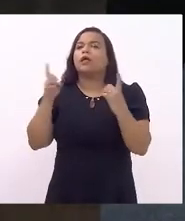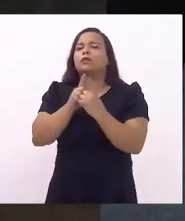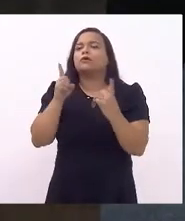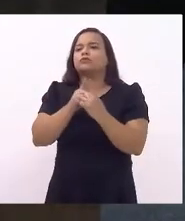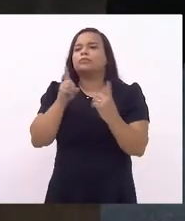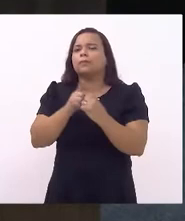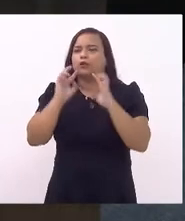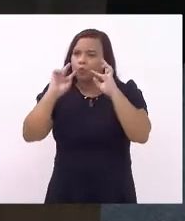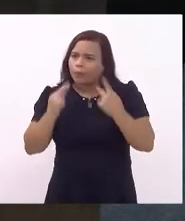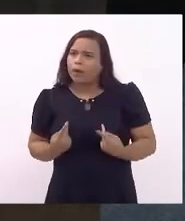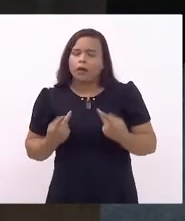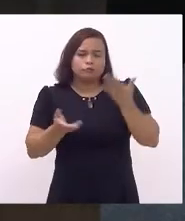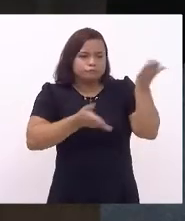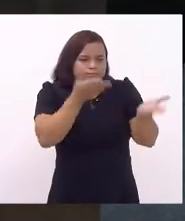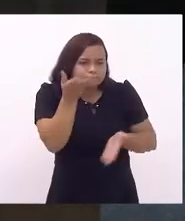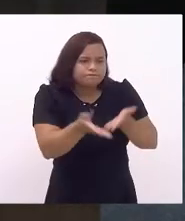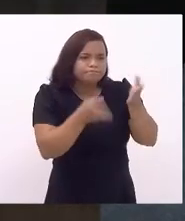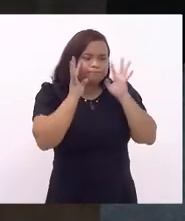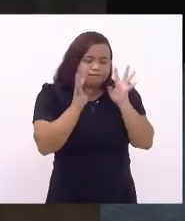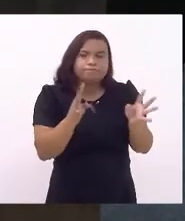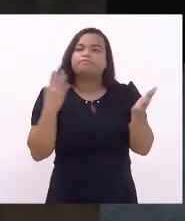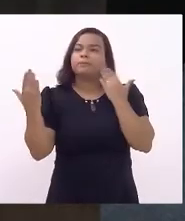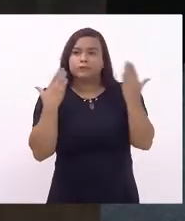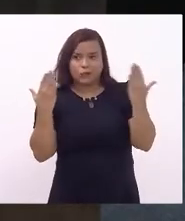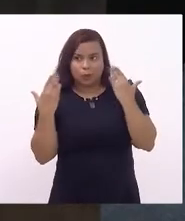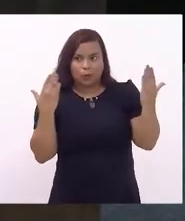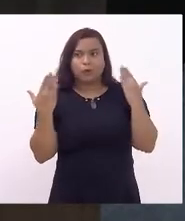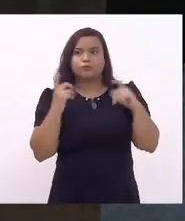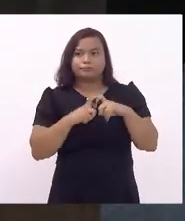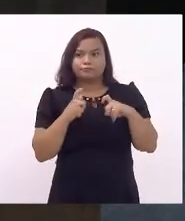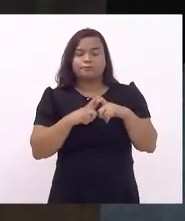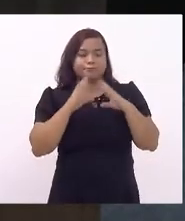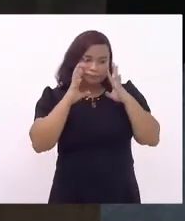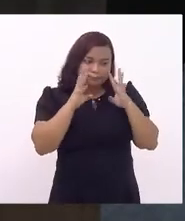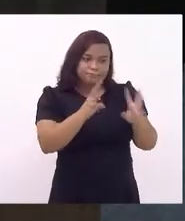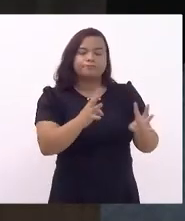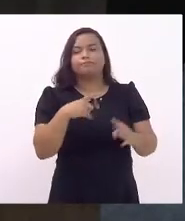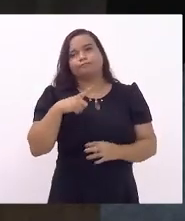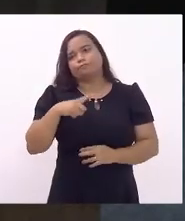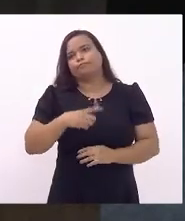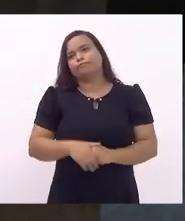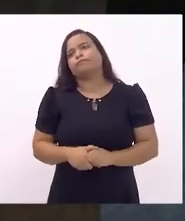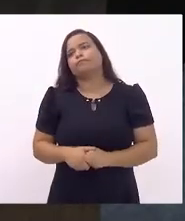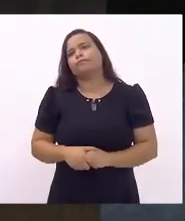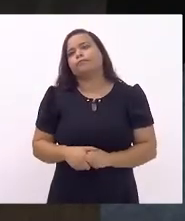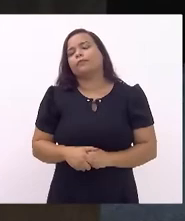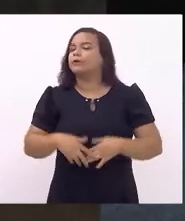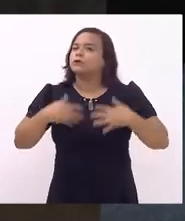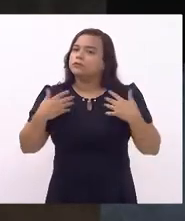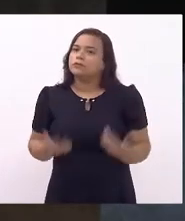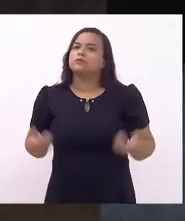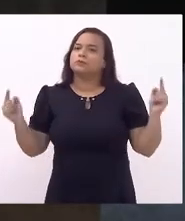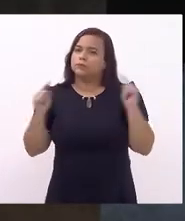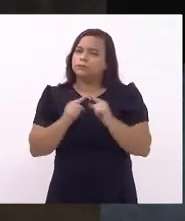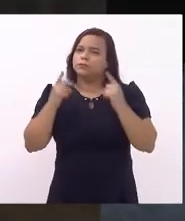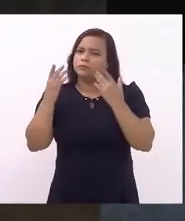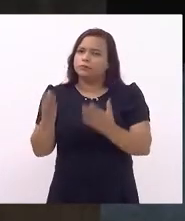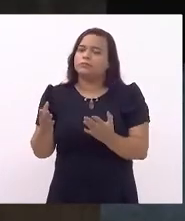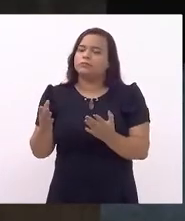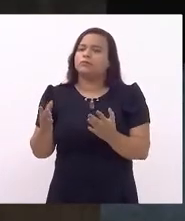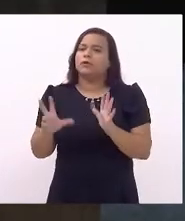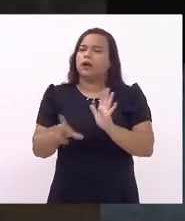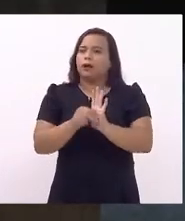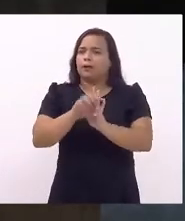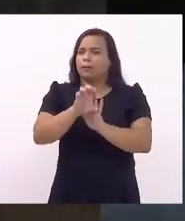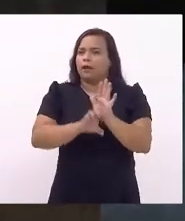contando ali com psicólogas no local. Então, nesse sentido, Sr. Presidente, as emendas conseguiram